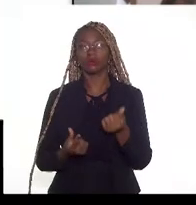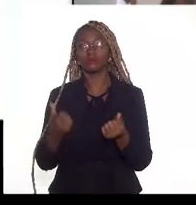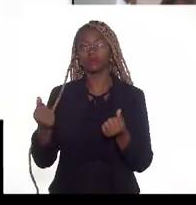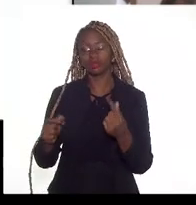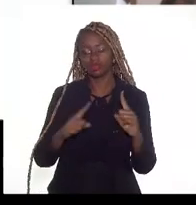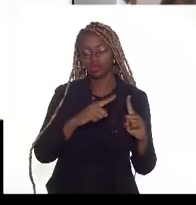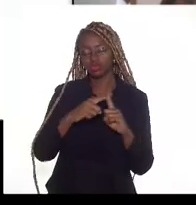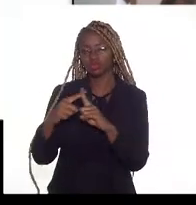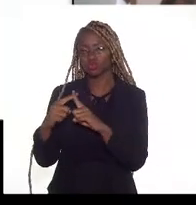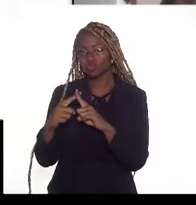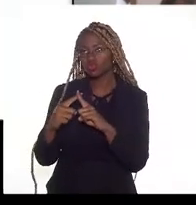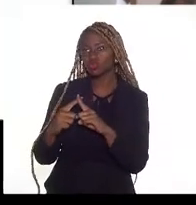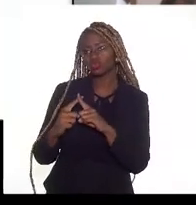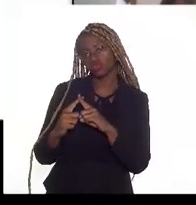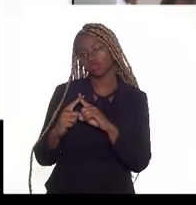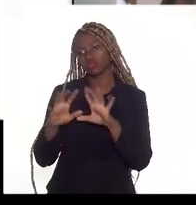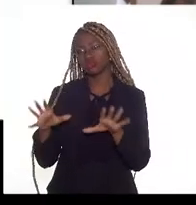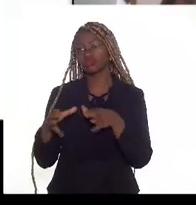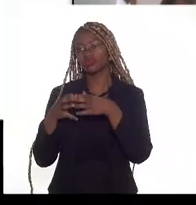com o volume do gás natural,